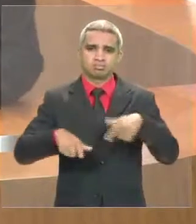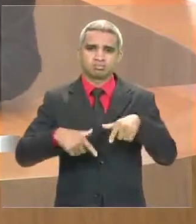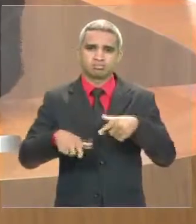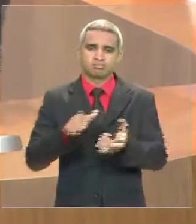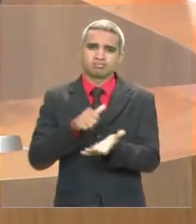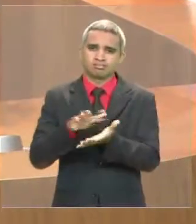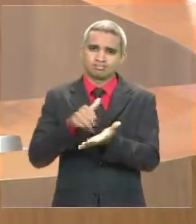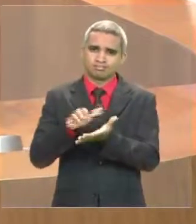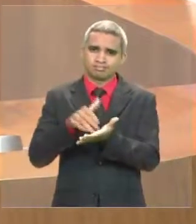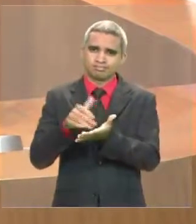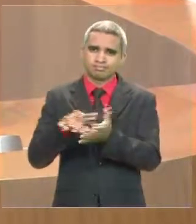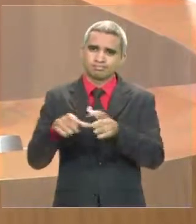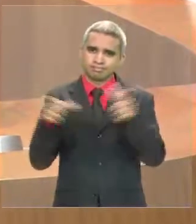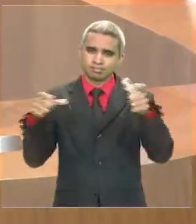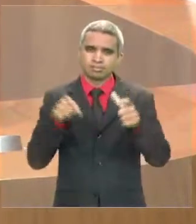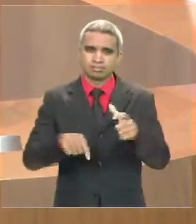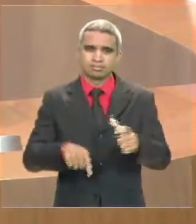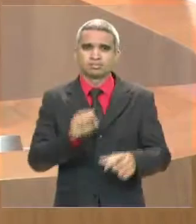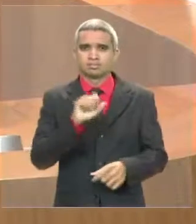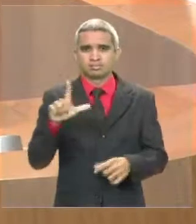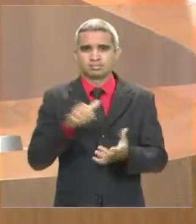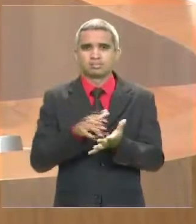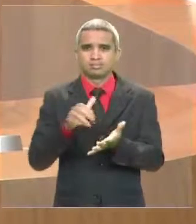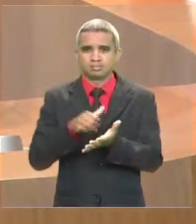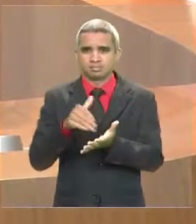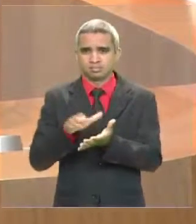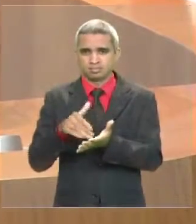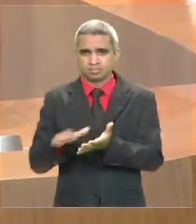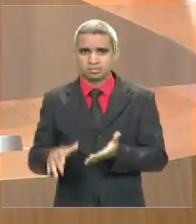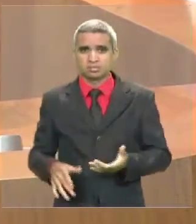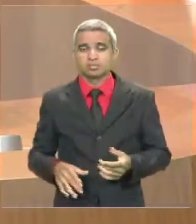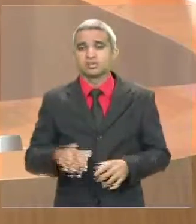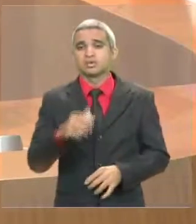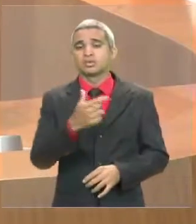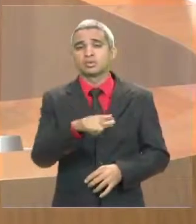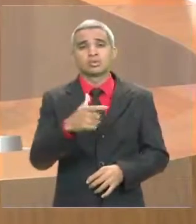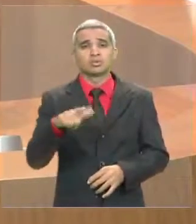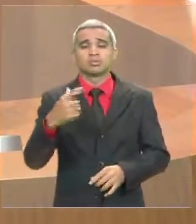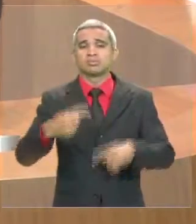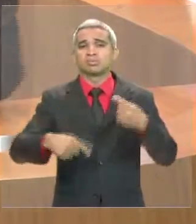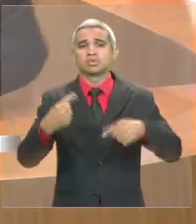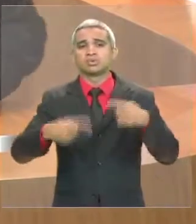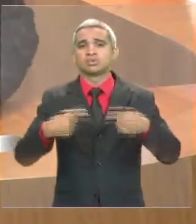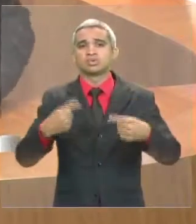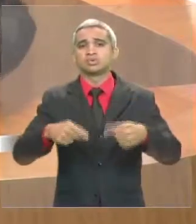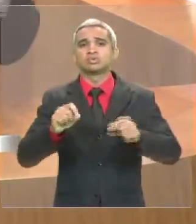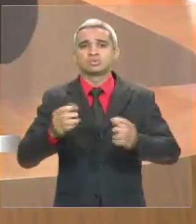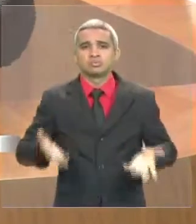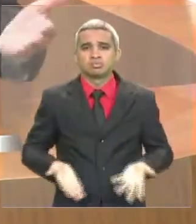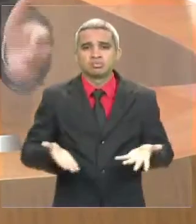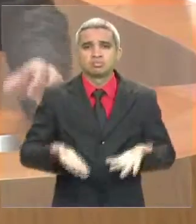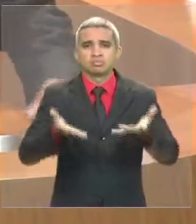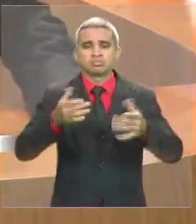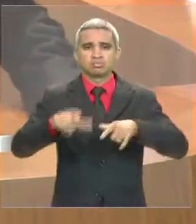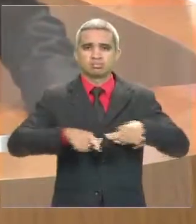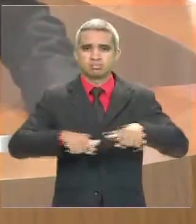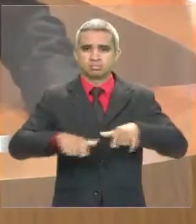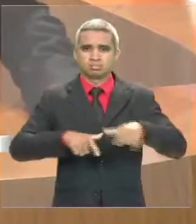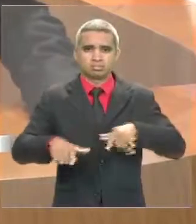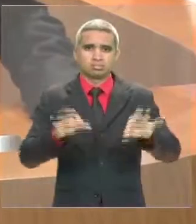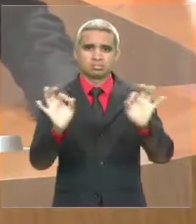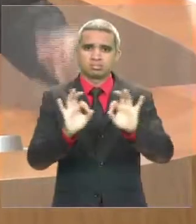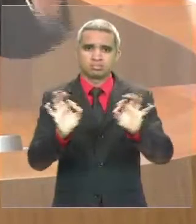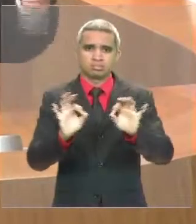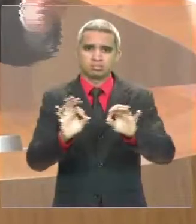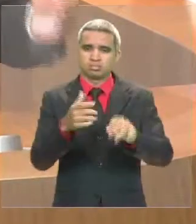emprego. Não tem uma política voltada para a fomentação do emprego, geração de emprego e